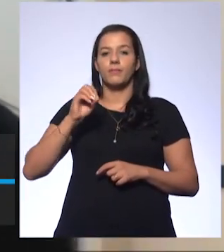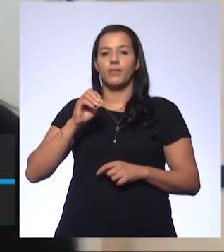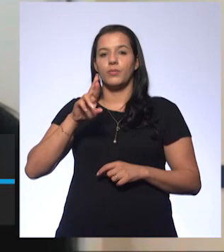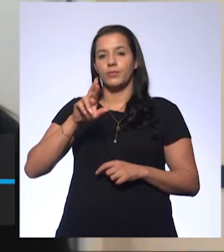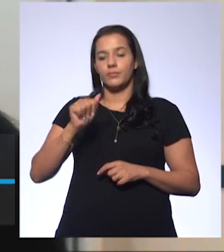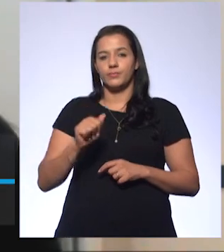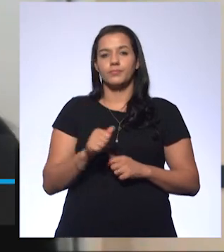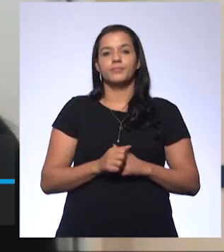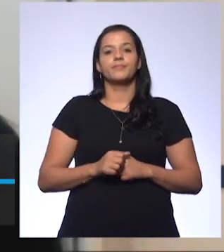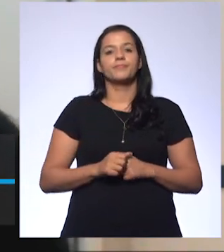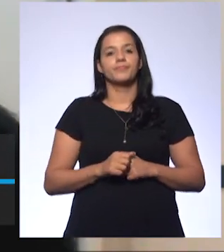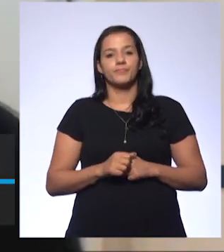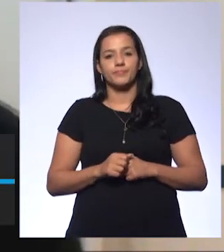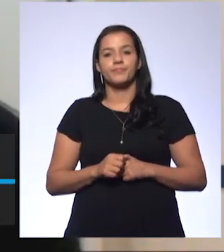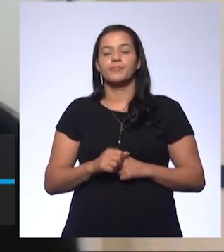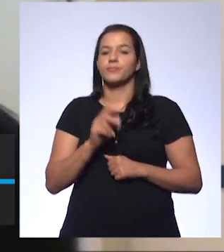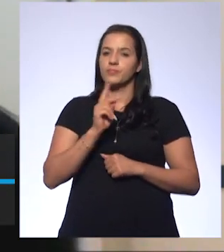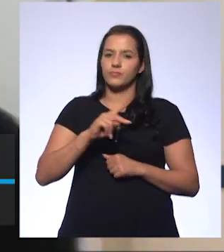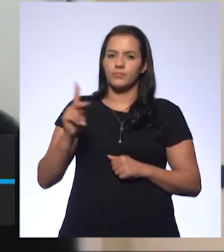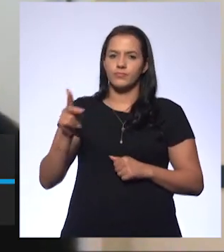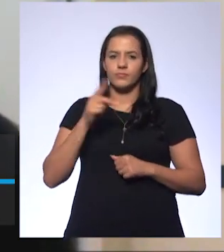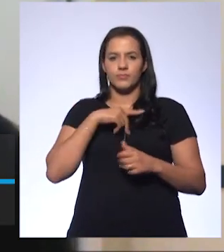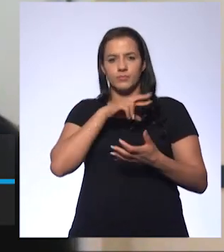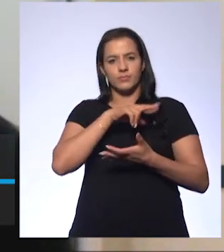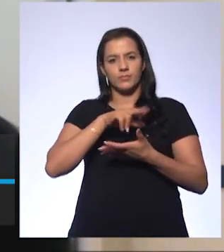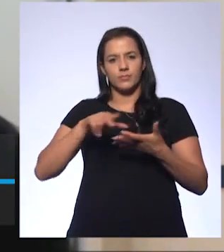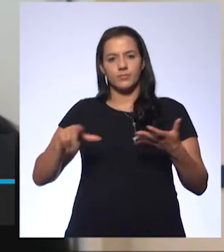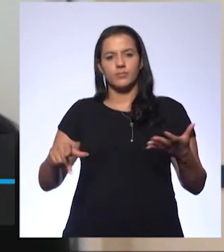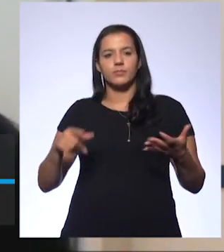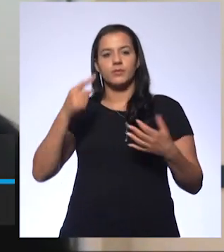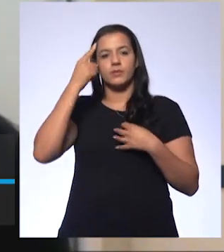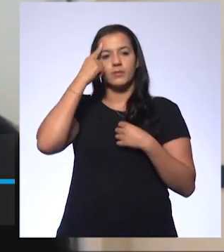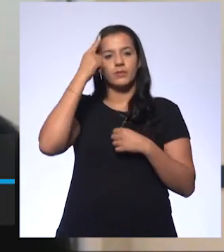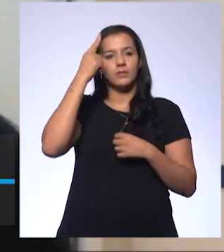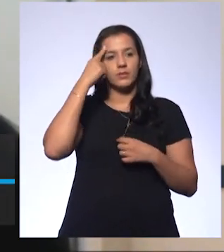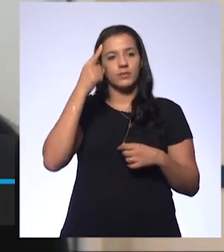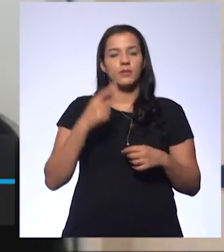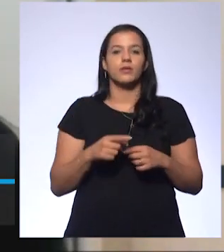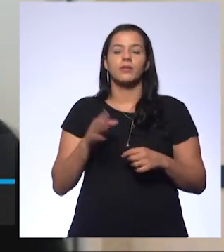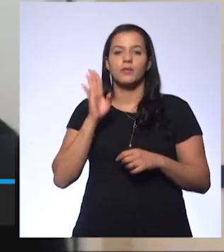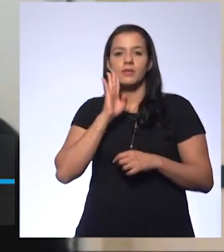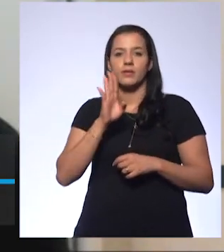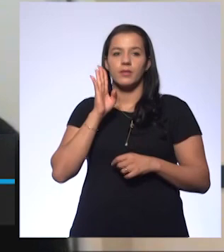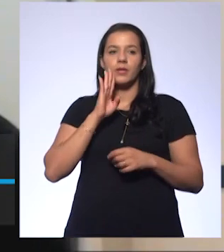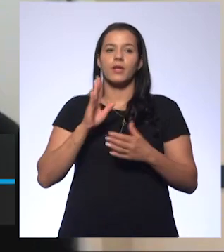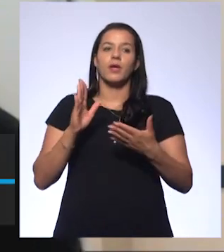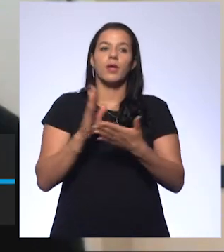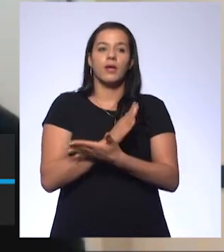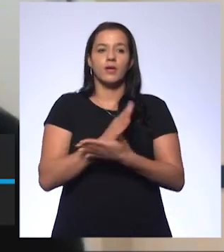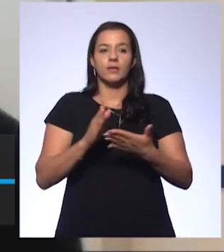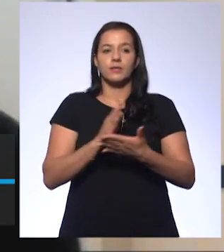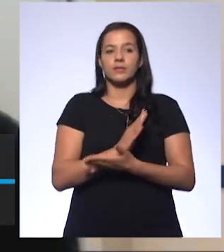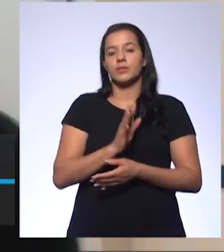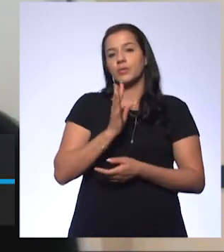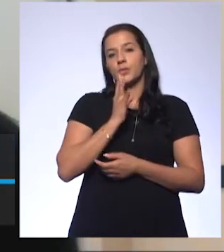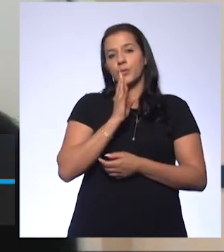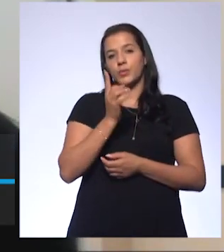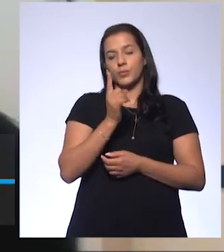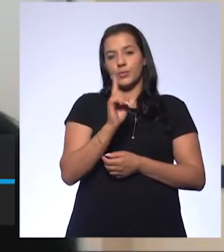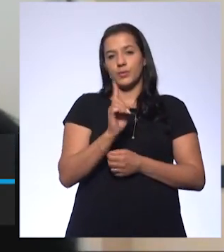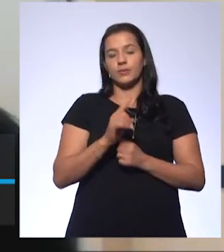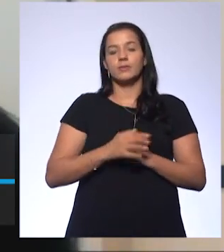Bom, os professores apresentaram aí várias ideias de indicadores. É bem legal. Tem alguns que nem eu assim conhecia.